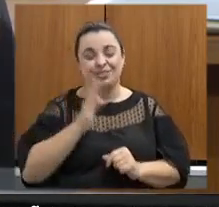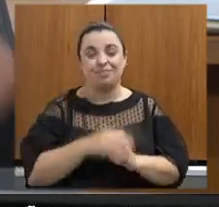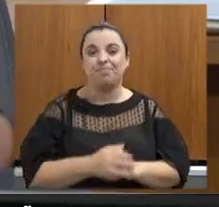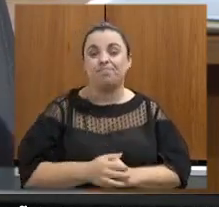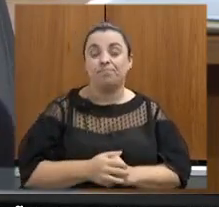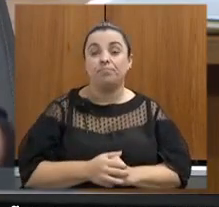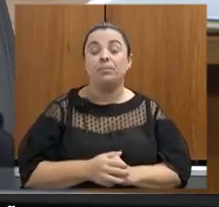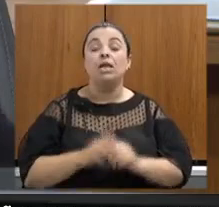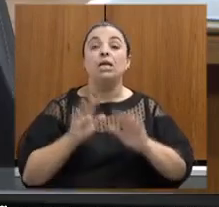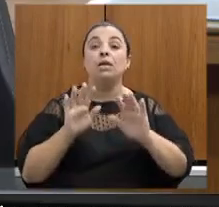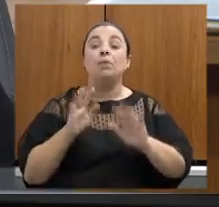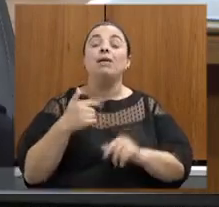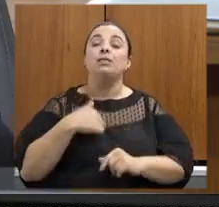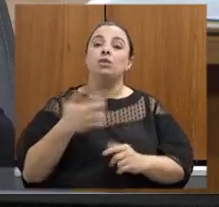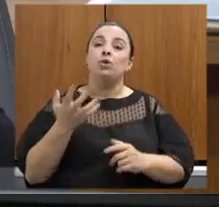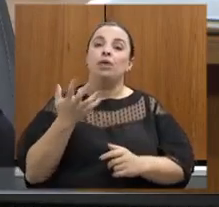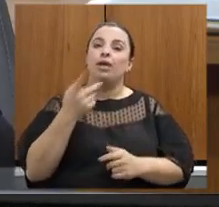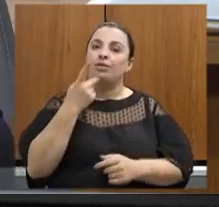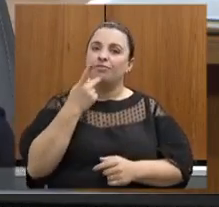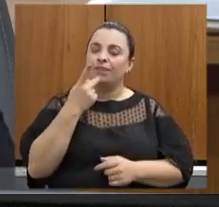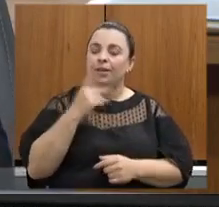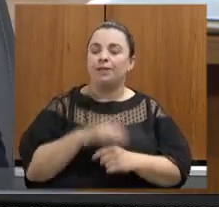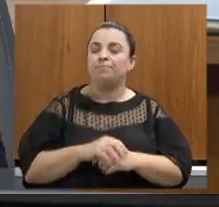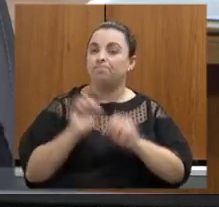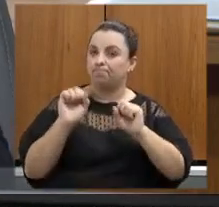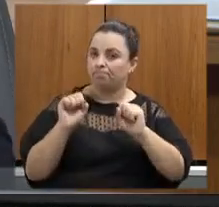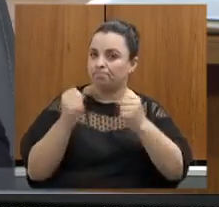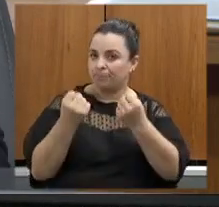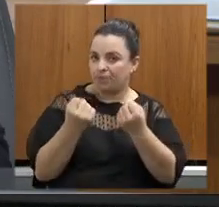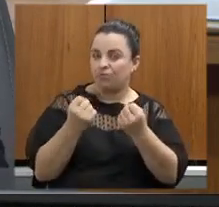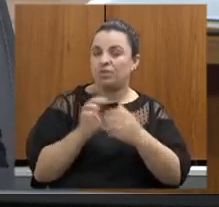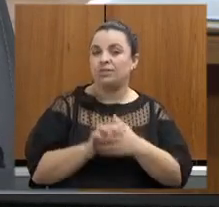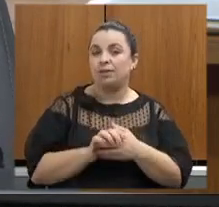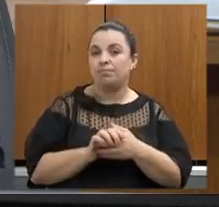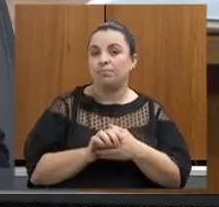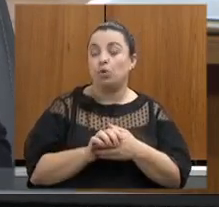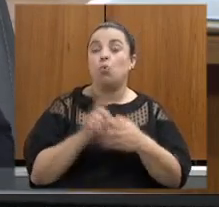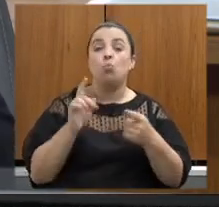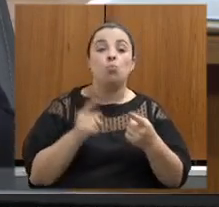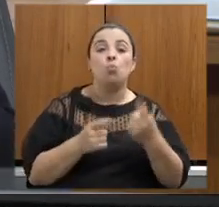destacar aqui de tudo Marília eu quero deixar uma questão